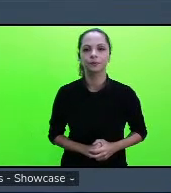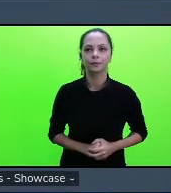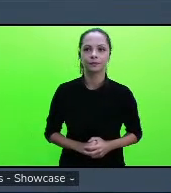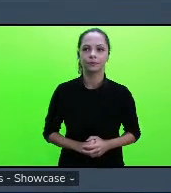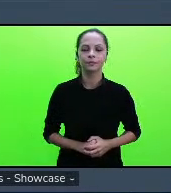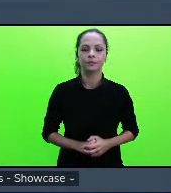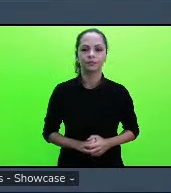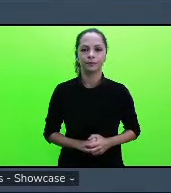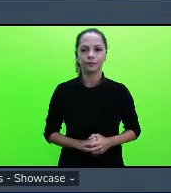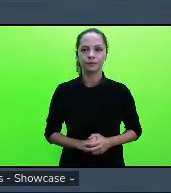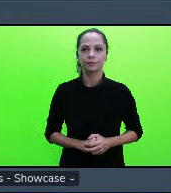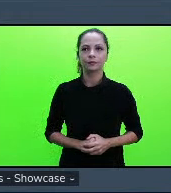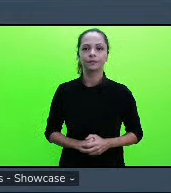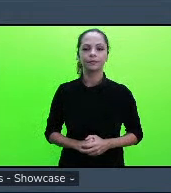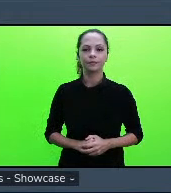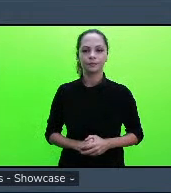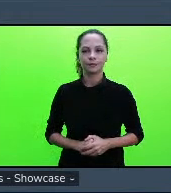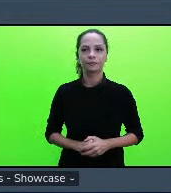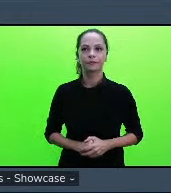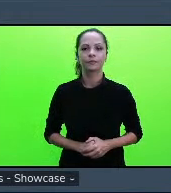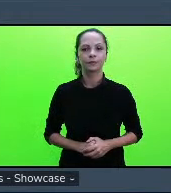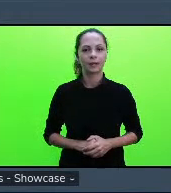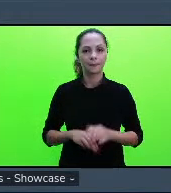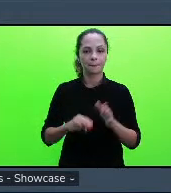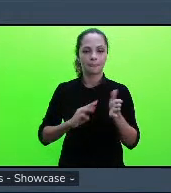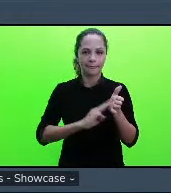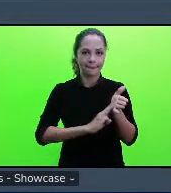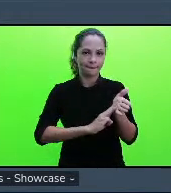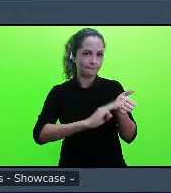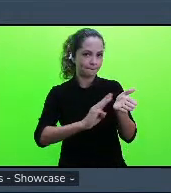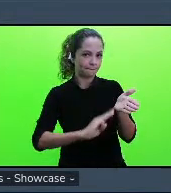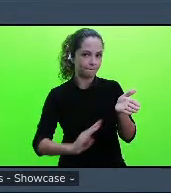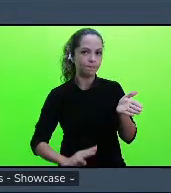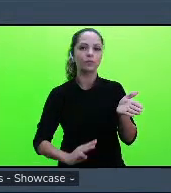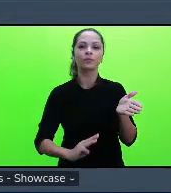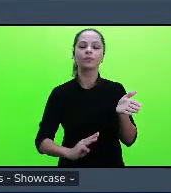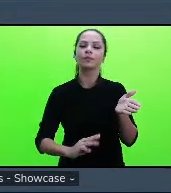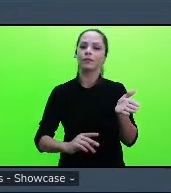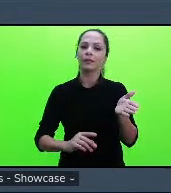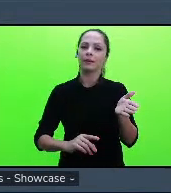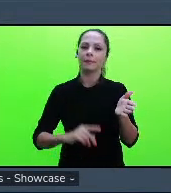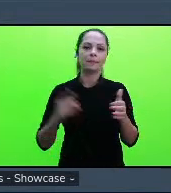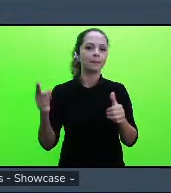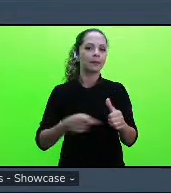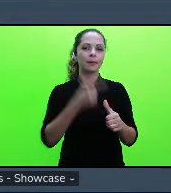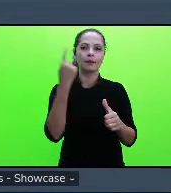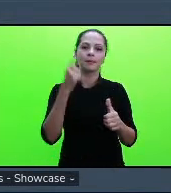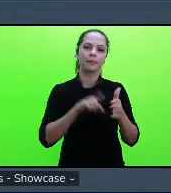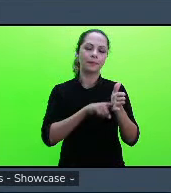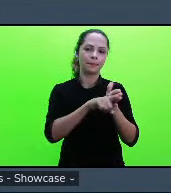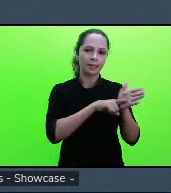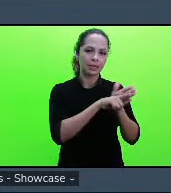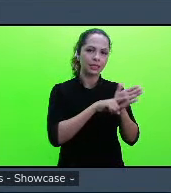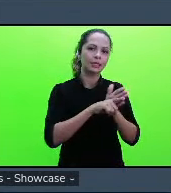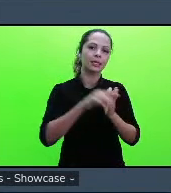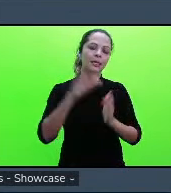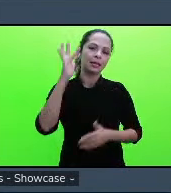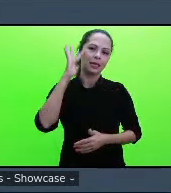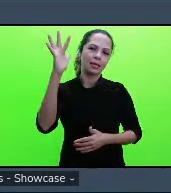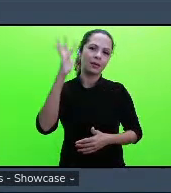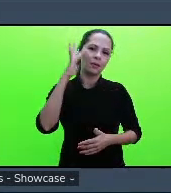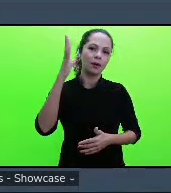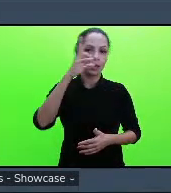como metodologia nós fizemos primeiramente uma pesquisa teórica sobre a história do teatro como ele